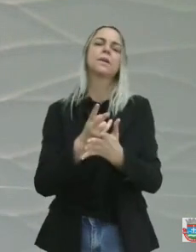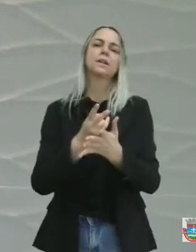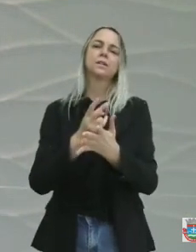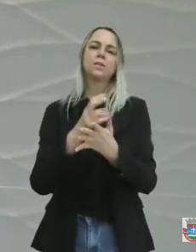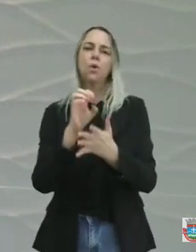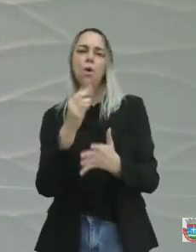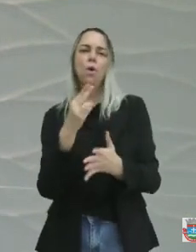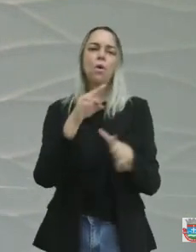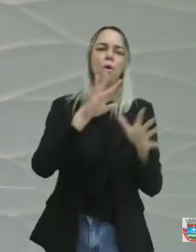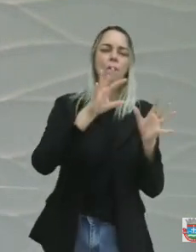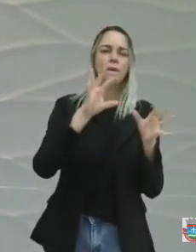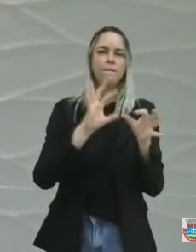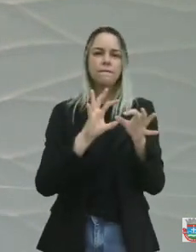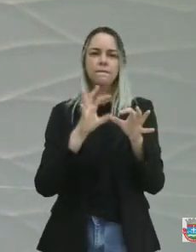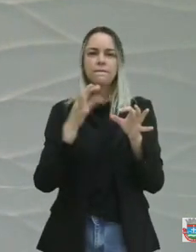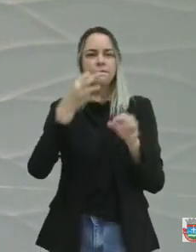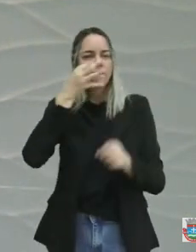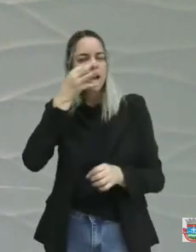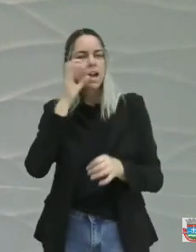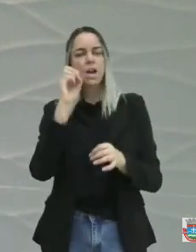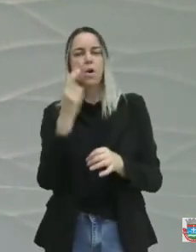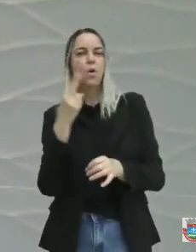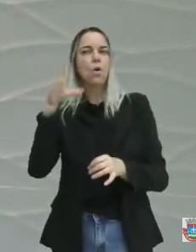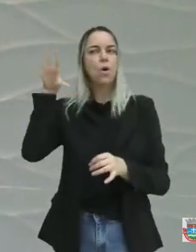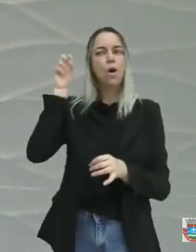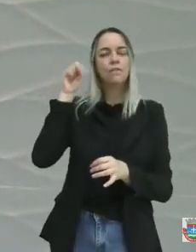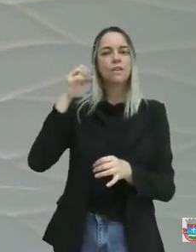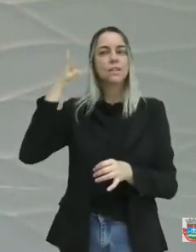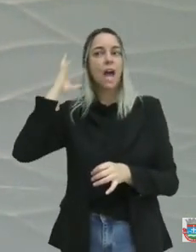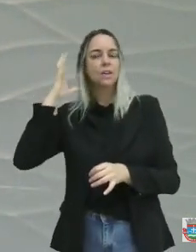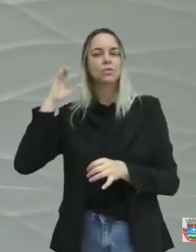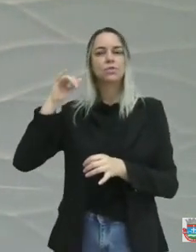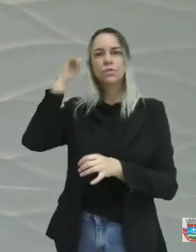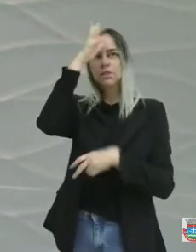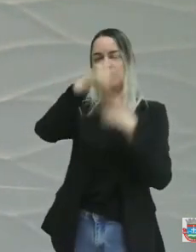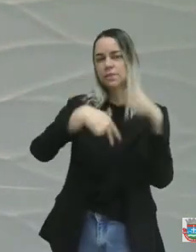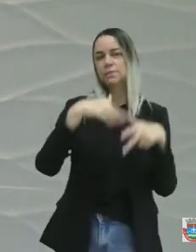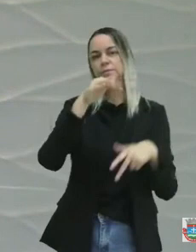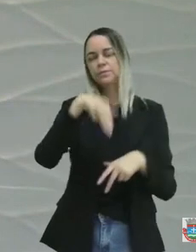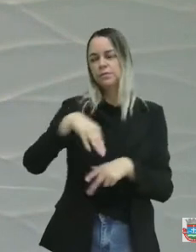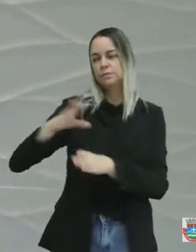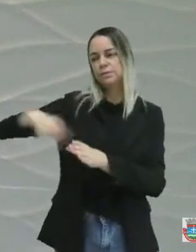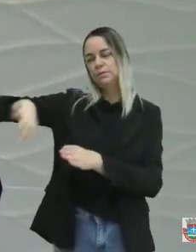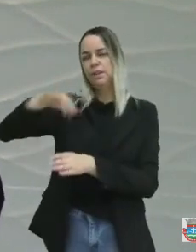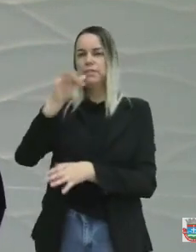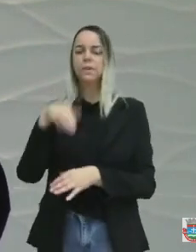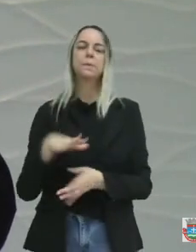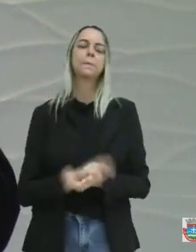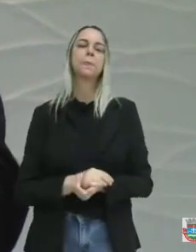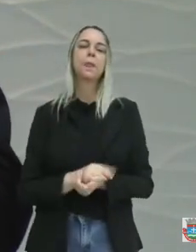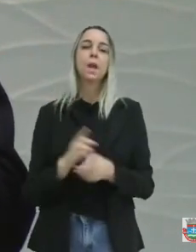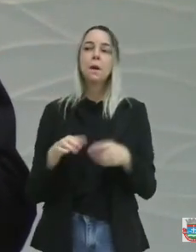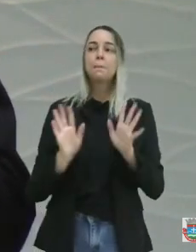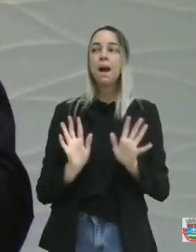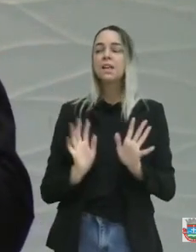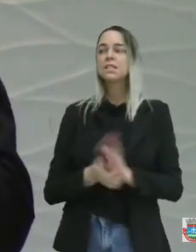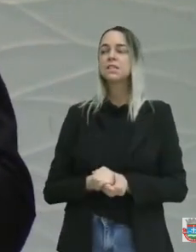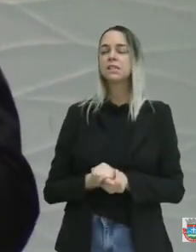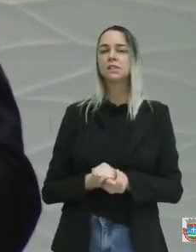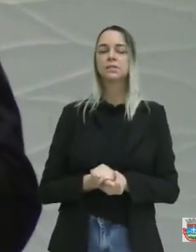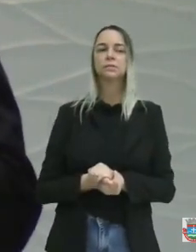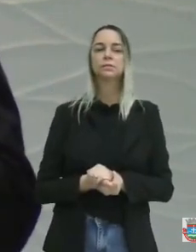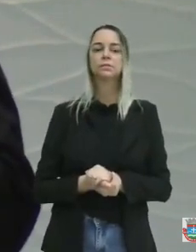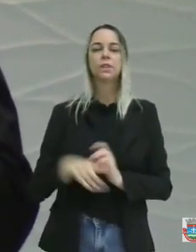São Beto FM, da Rádio Espírito Santo FM. Mas, escutando aqui o discurso dos areadores,